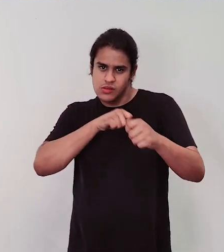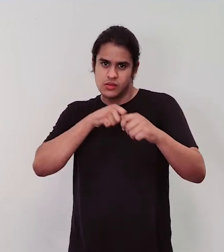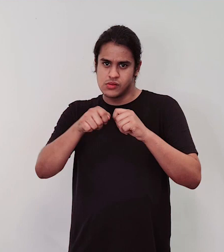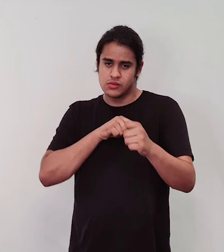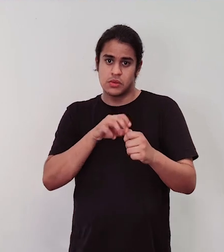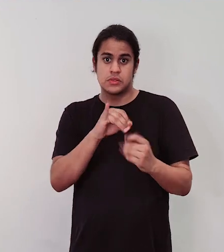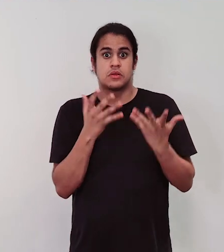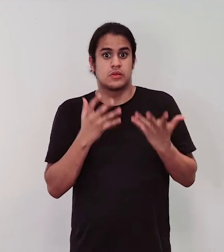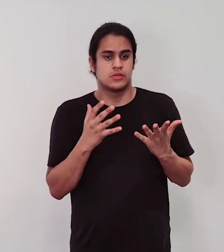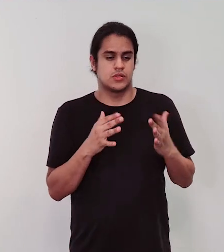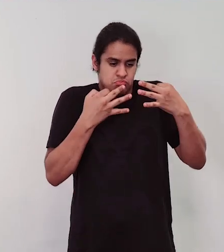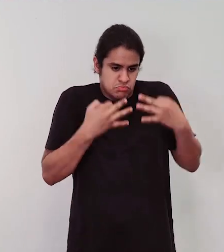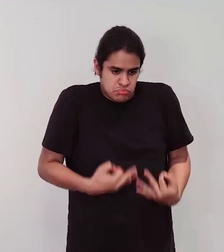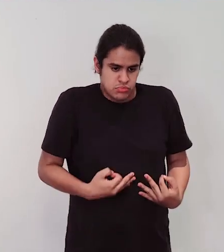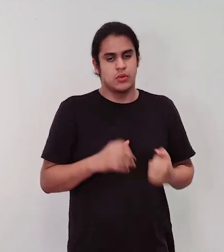para ficar mais